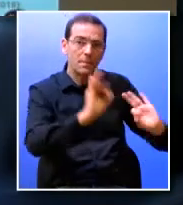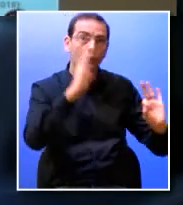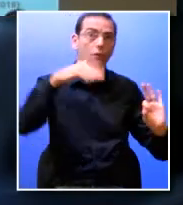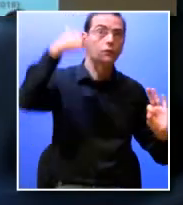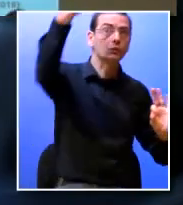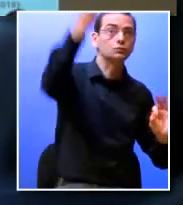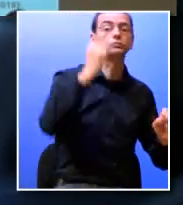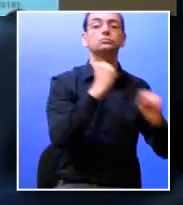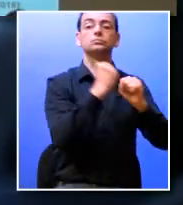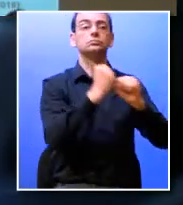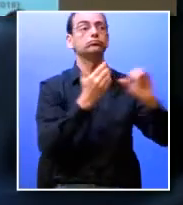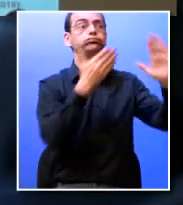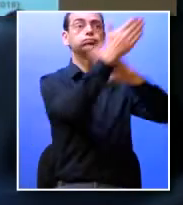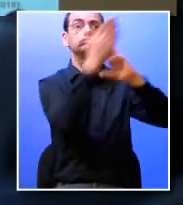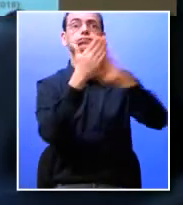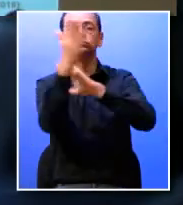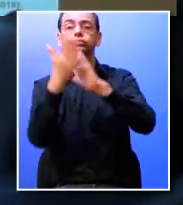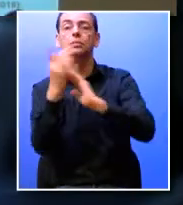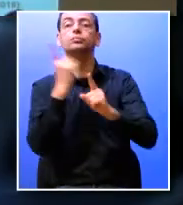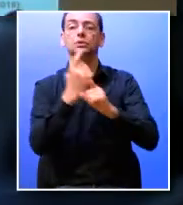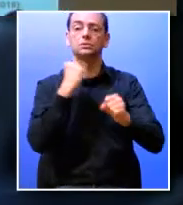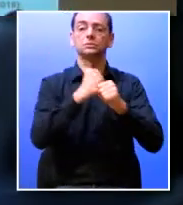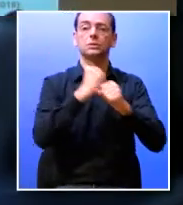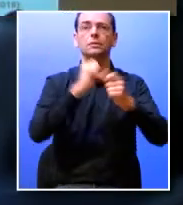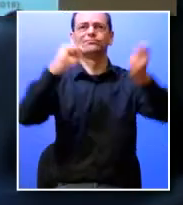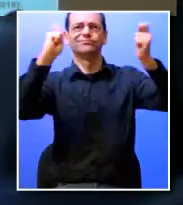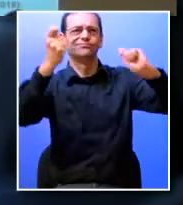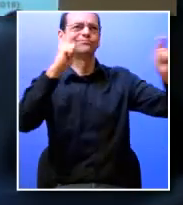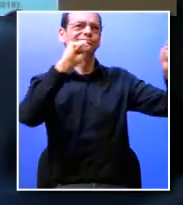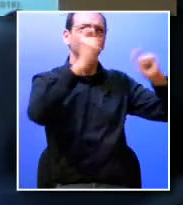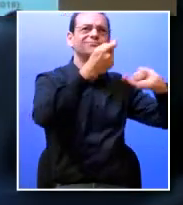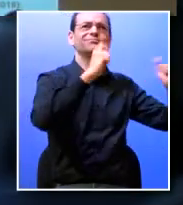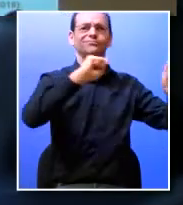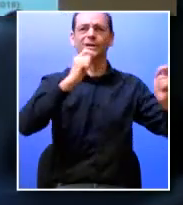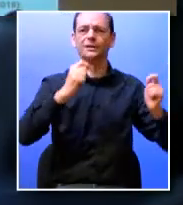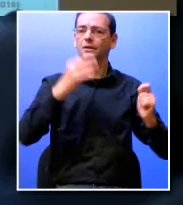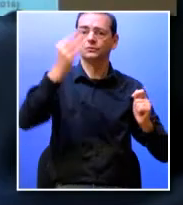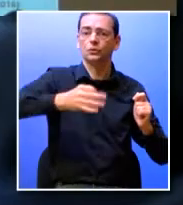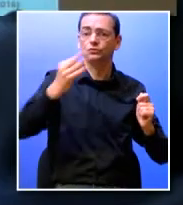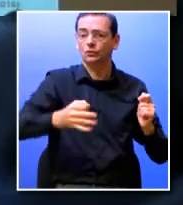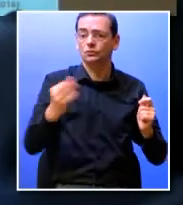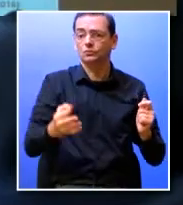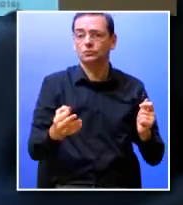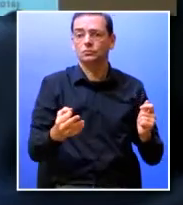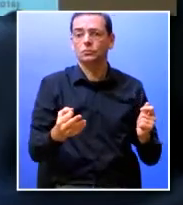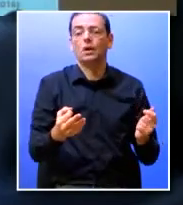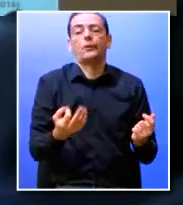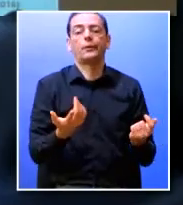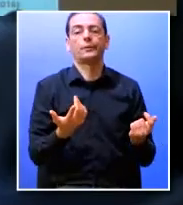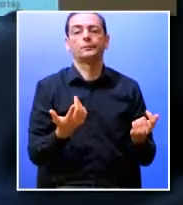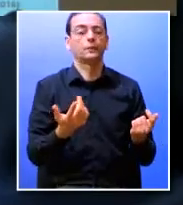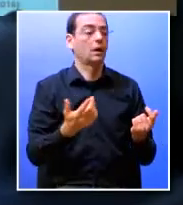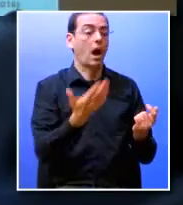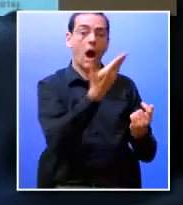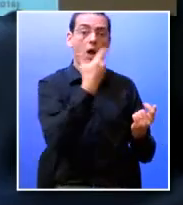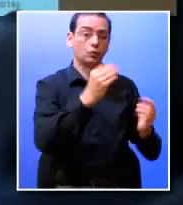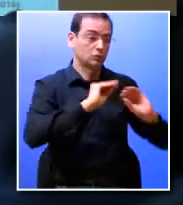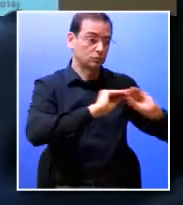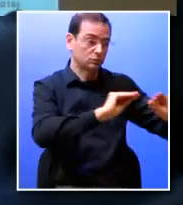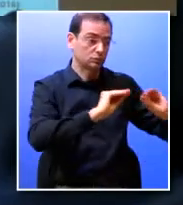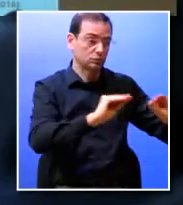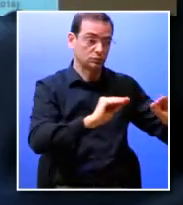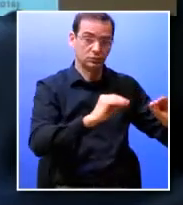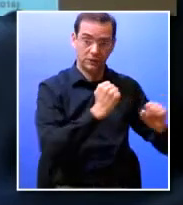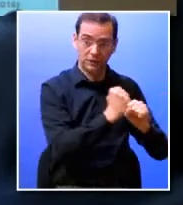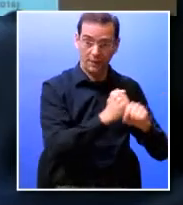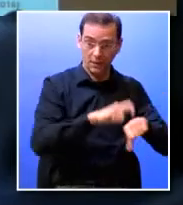mercado de trabalho que está em constante mudança e alteração portanto não podemos preparar os profissionais para o mercado